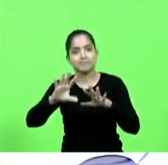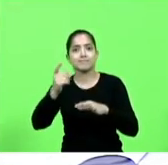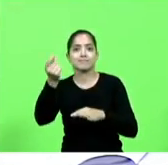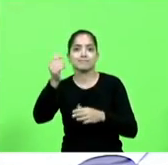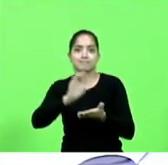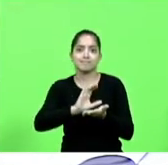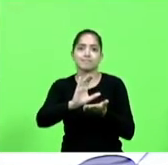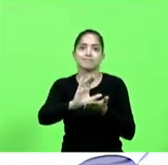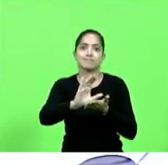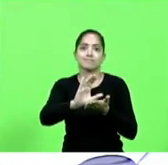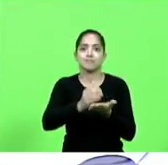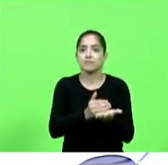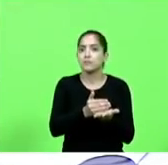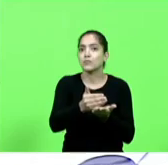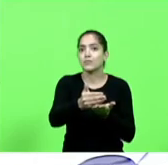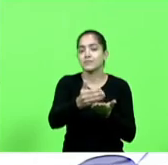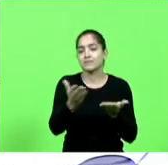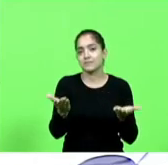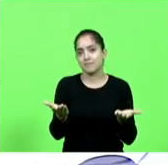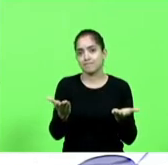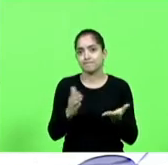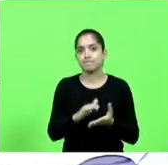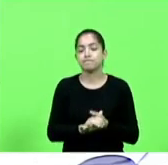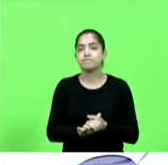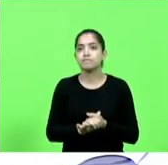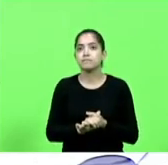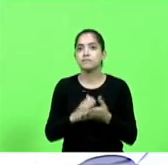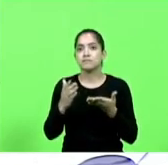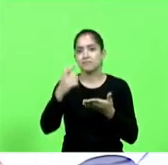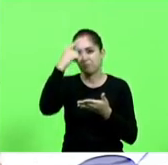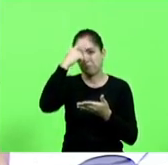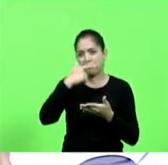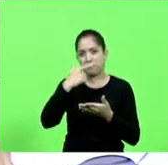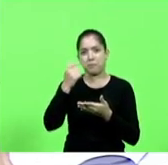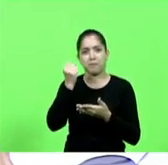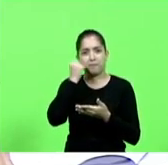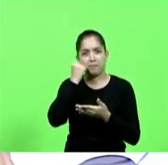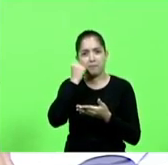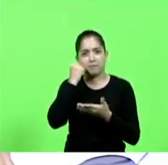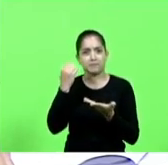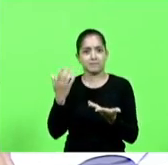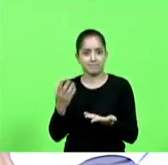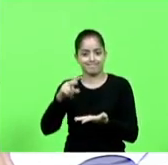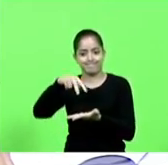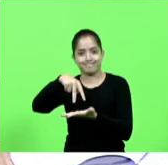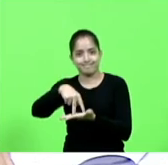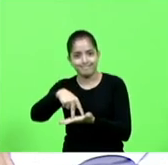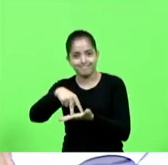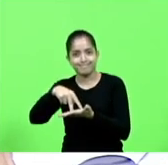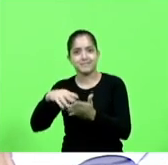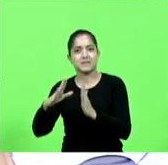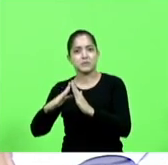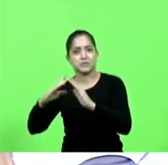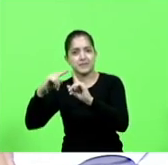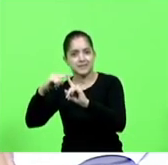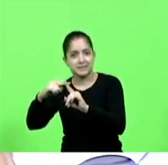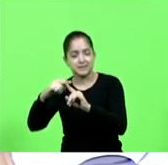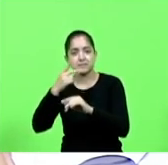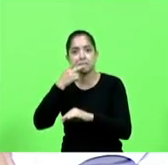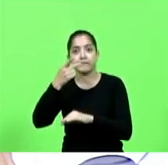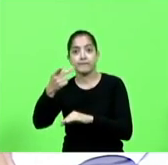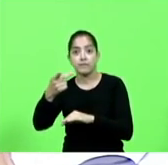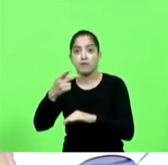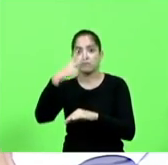iniciar. E ainda maior cara de pau, assumindo a tribuna de uma igreja, e ele fala que os